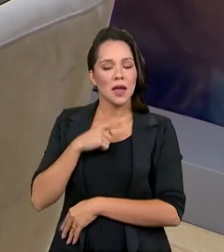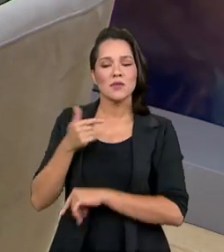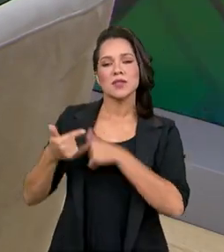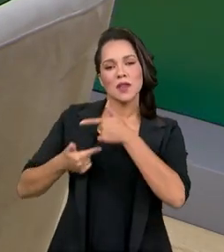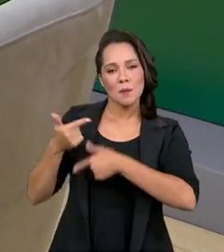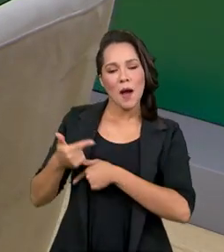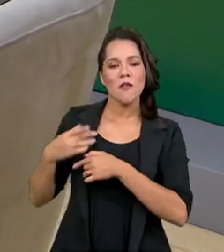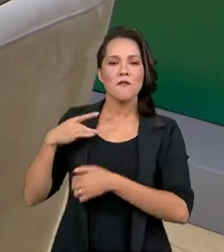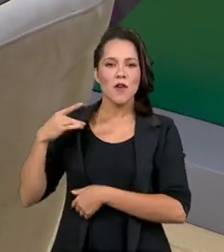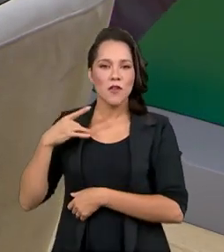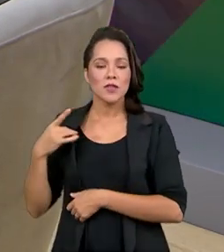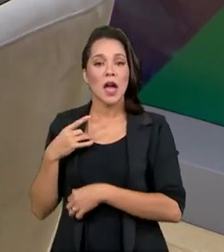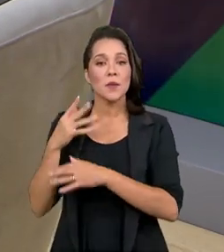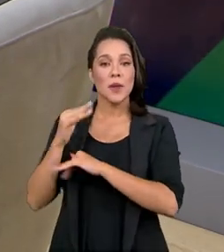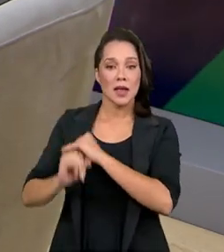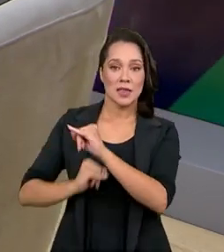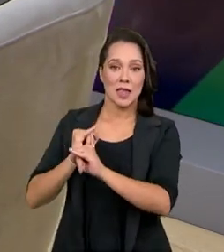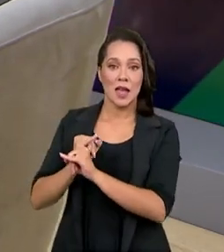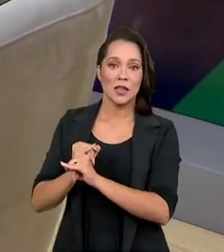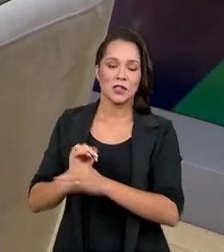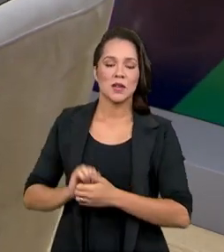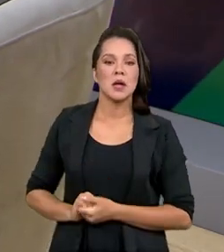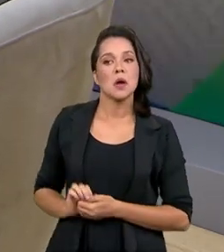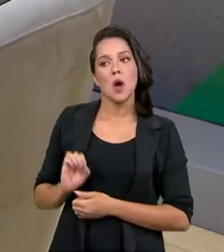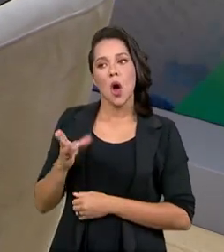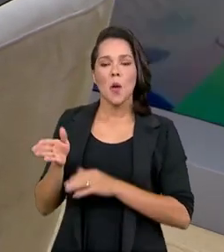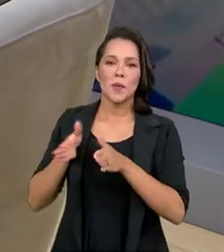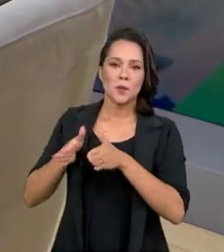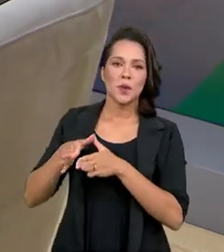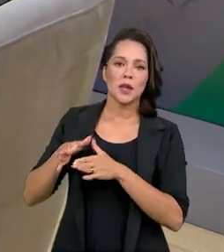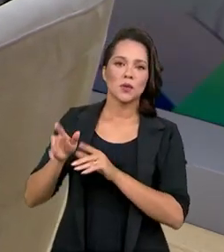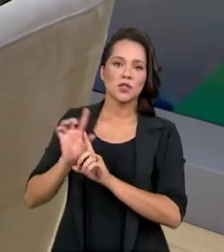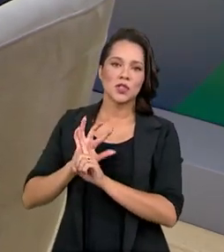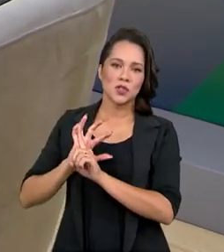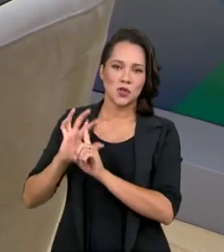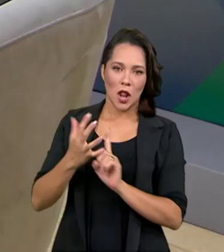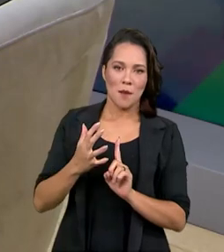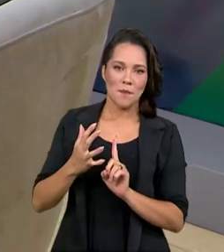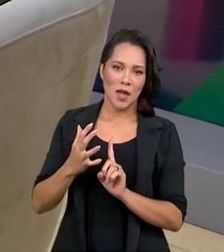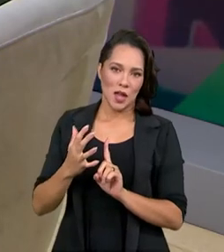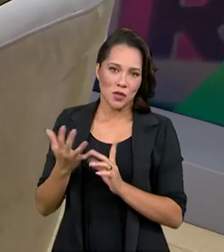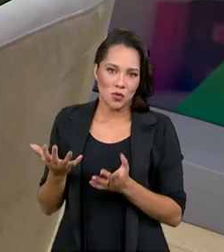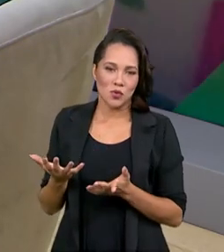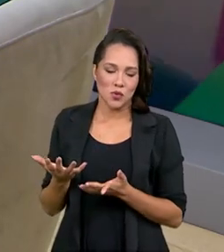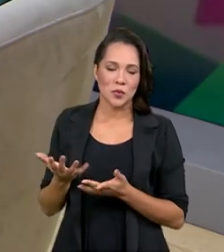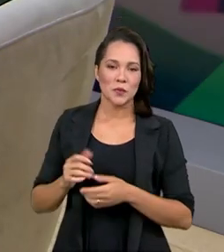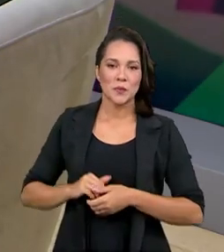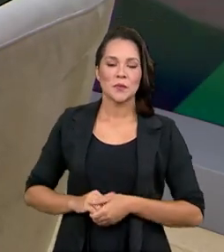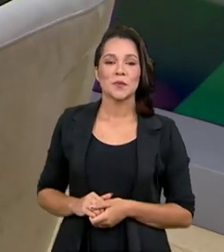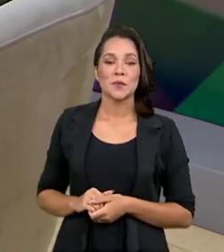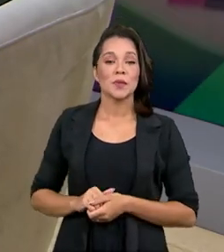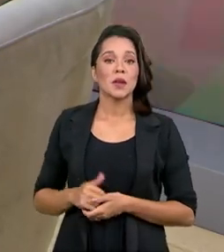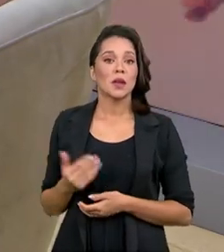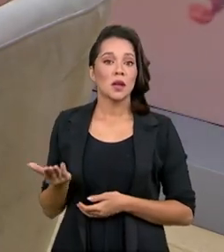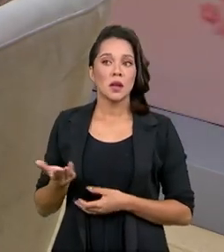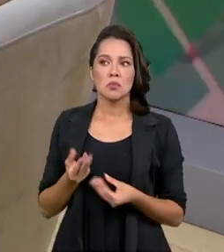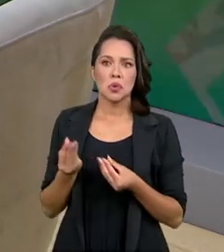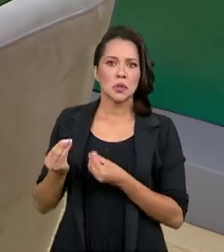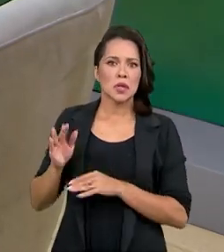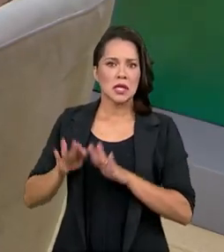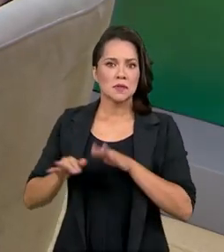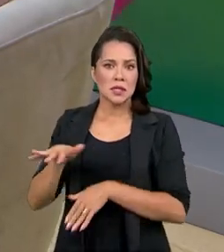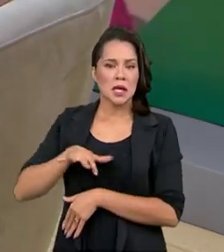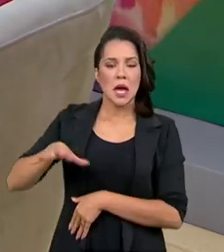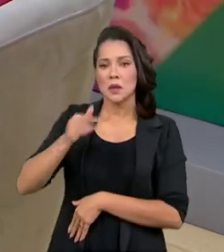serviço voluntário online, ou por conta do período aí, justamente o período de isolamento social, né? E em muitos casos,